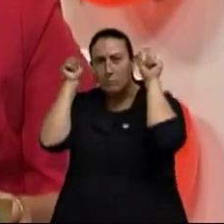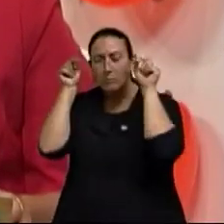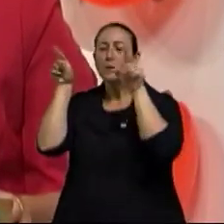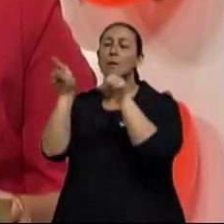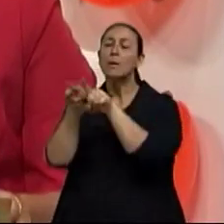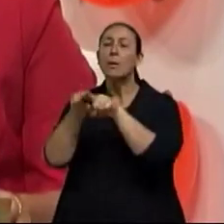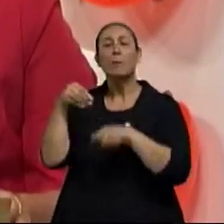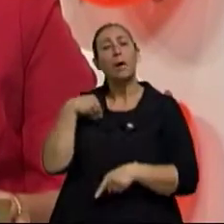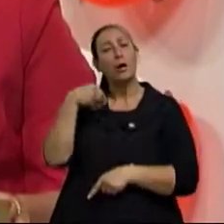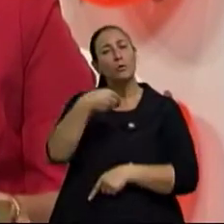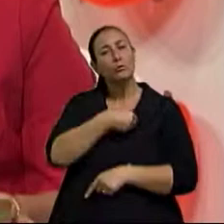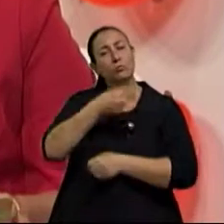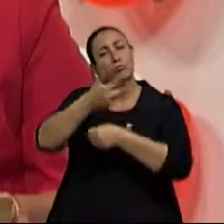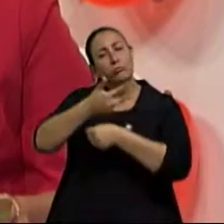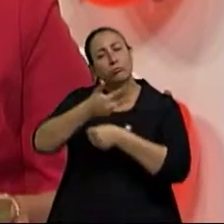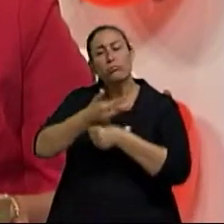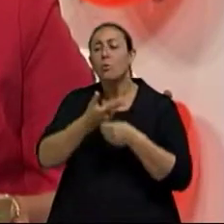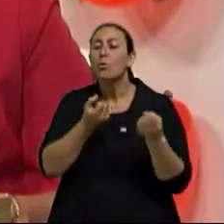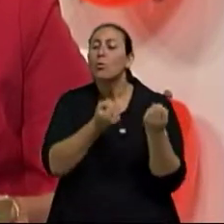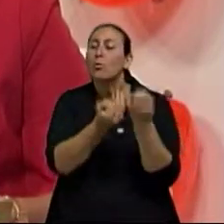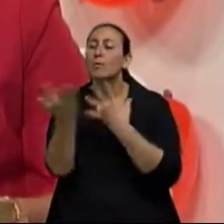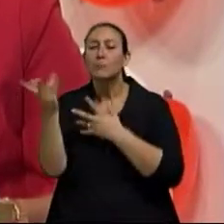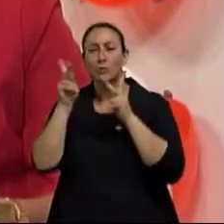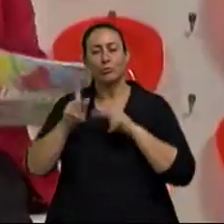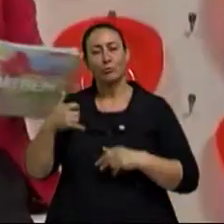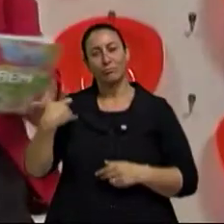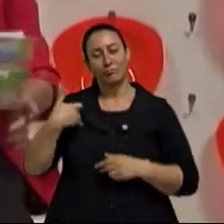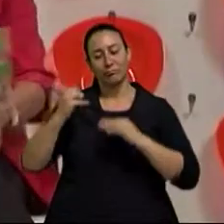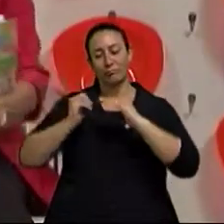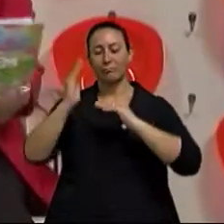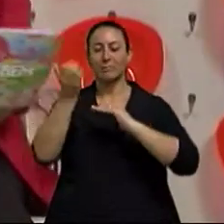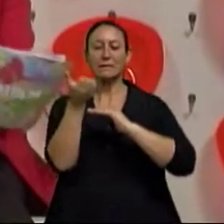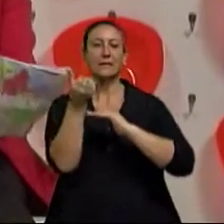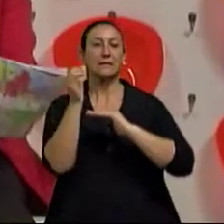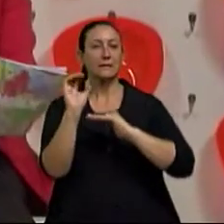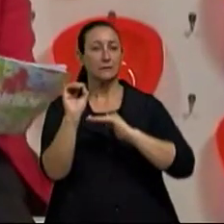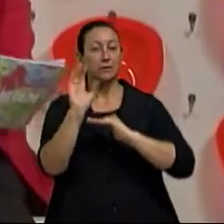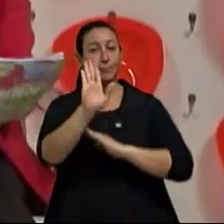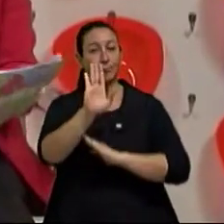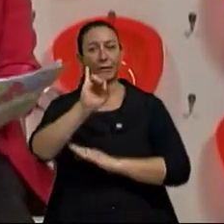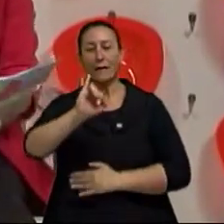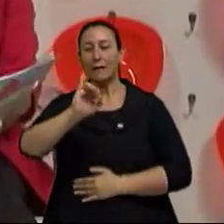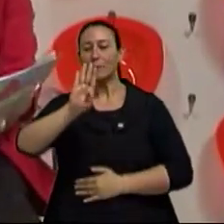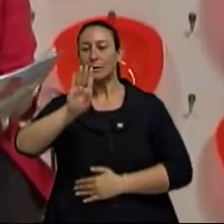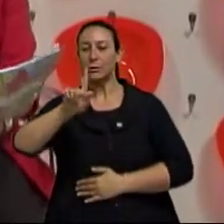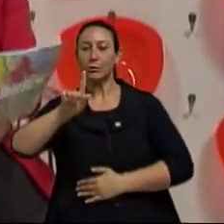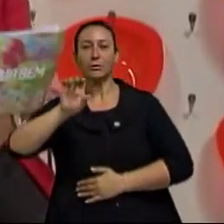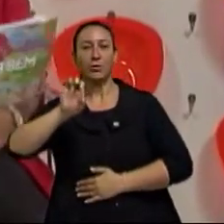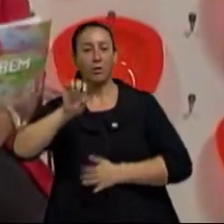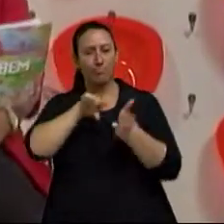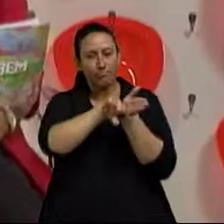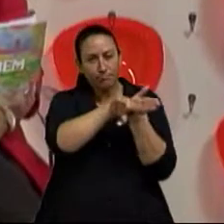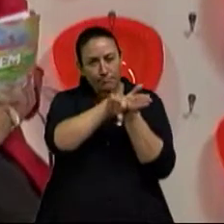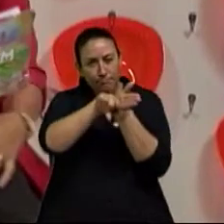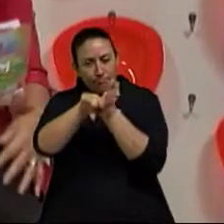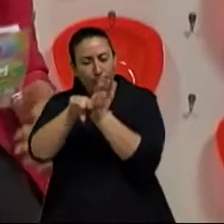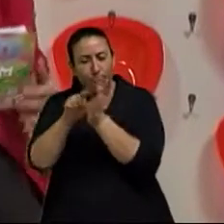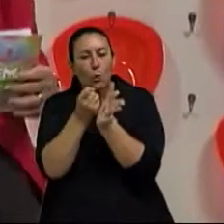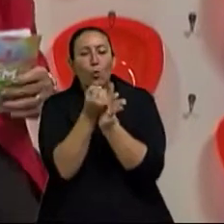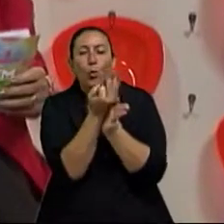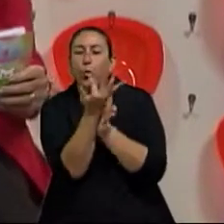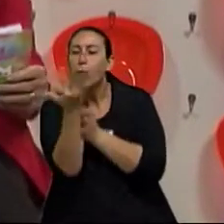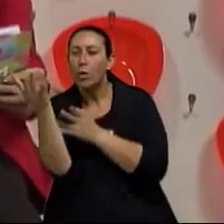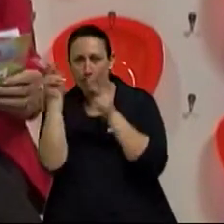atenção às pessoas com 60 anos ou mais. Segundo o IBGE, Instituto Brasileiro de Geografia e Estatística,